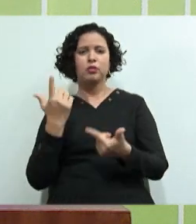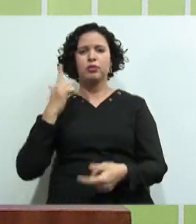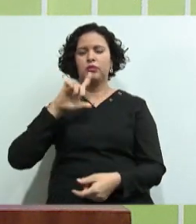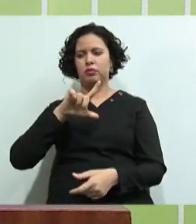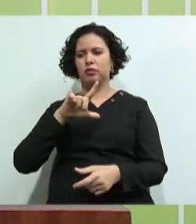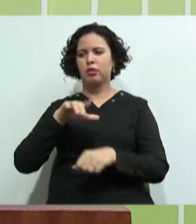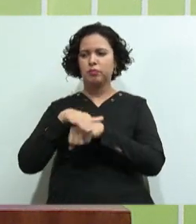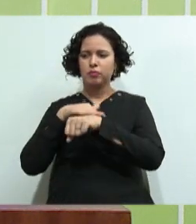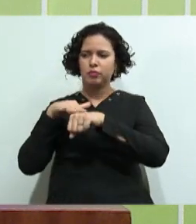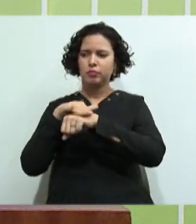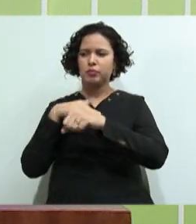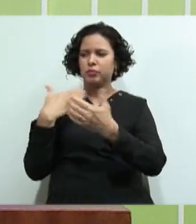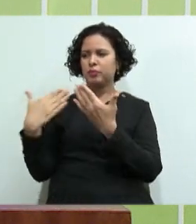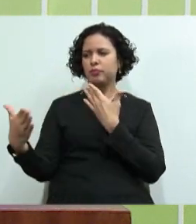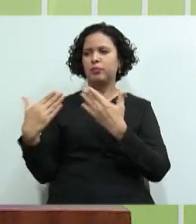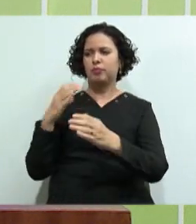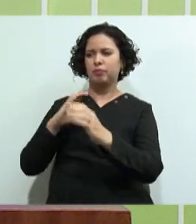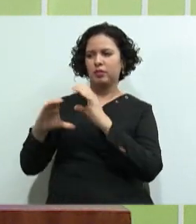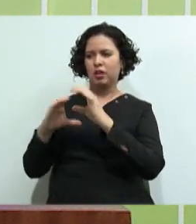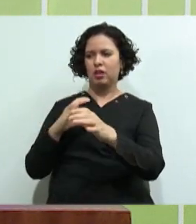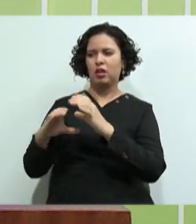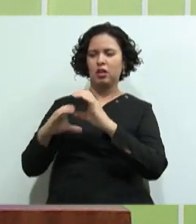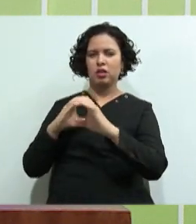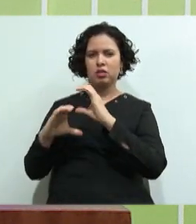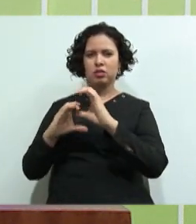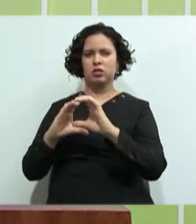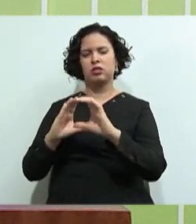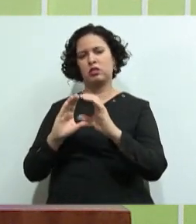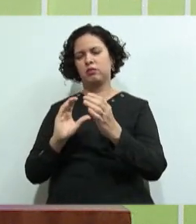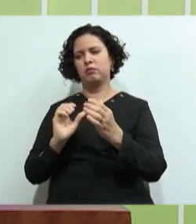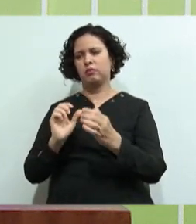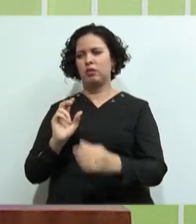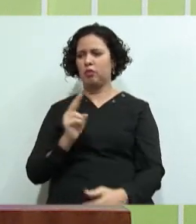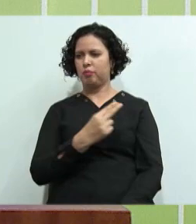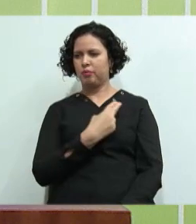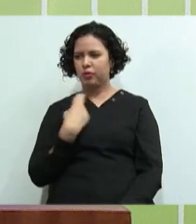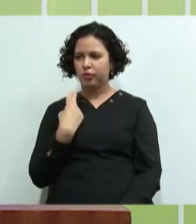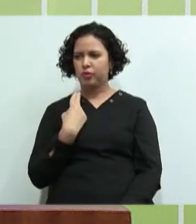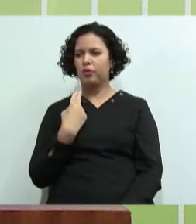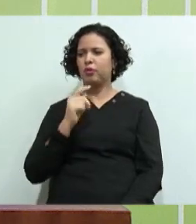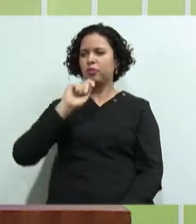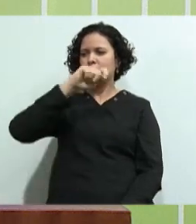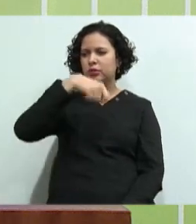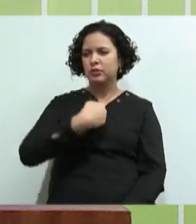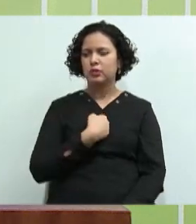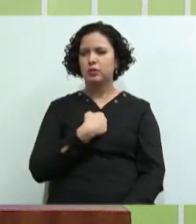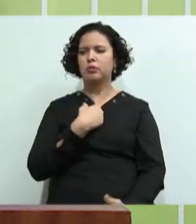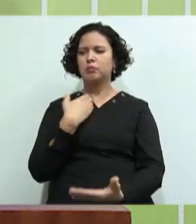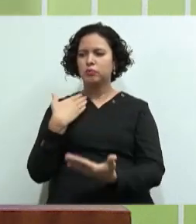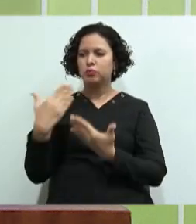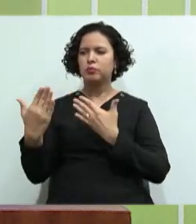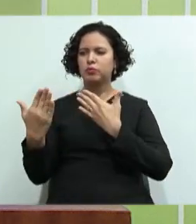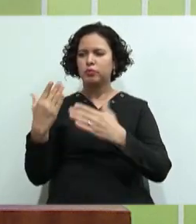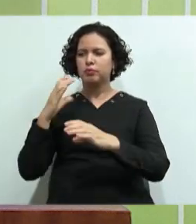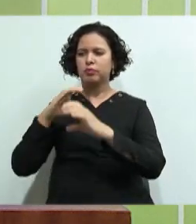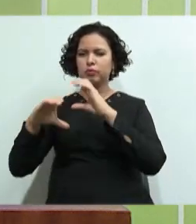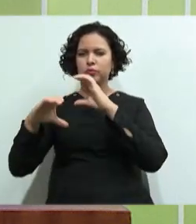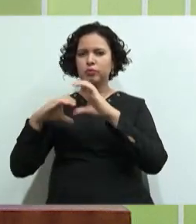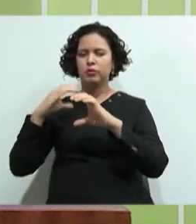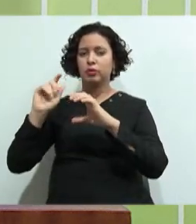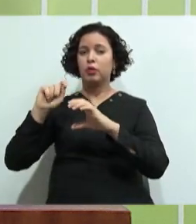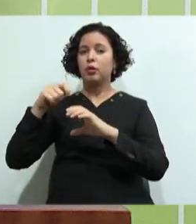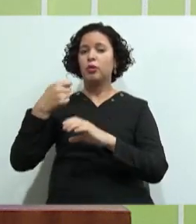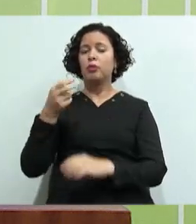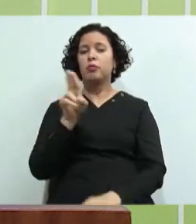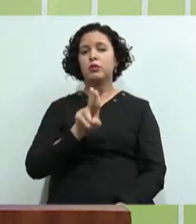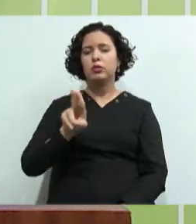conversa básica Com ela Dizendo, por exemplo O seu nome Dizendo o seu sinal Né? Usando sinais Que